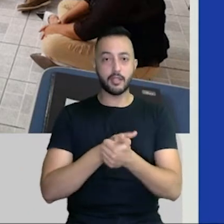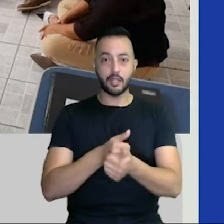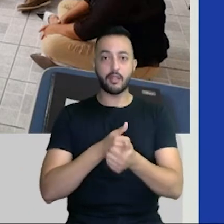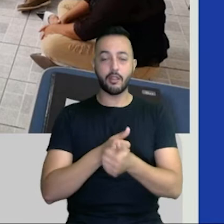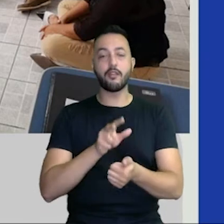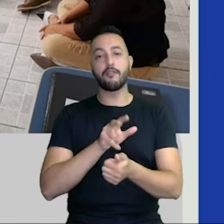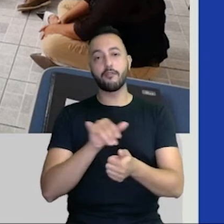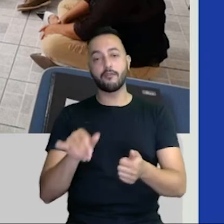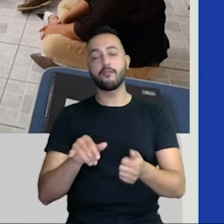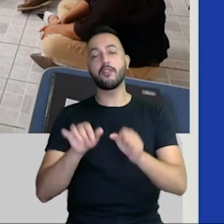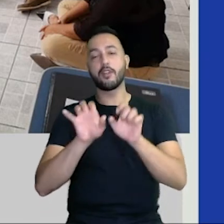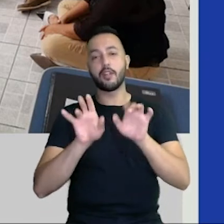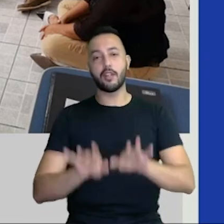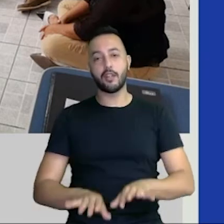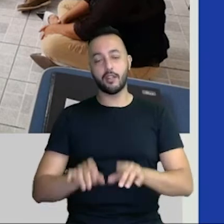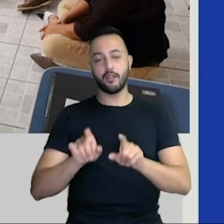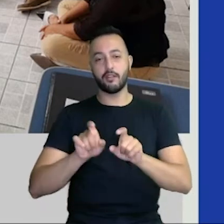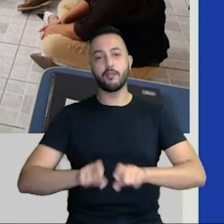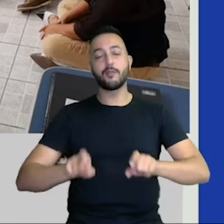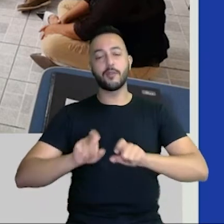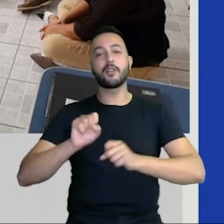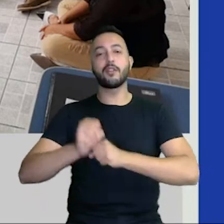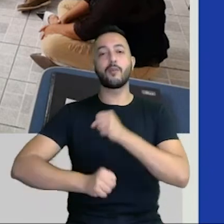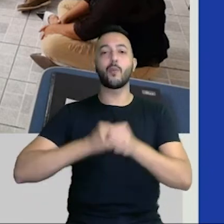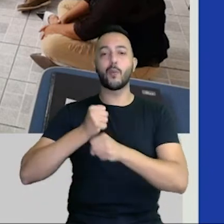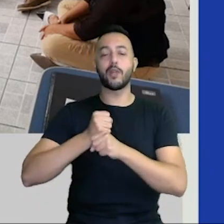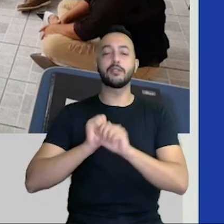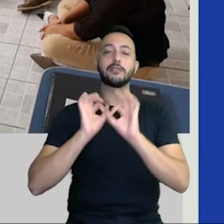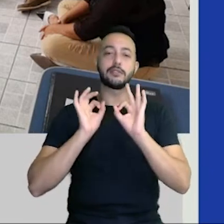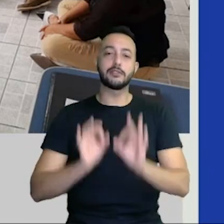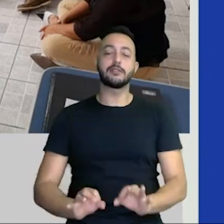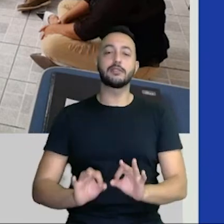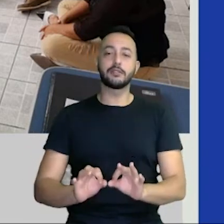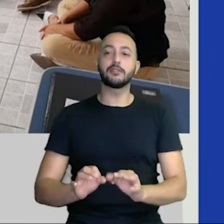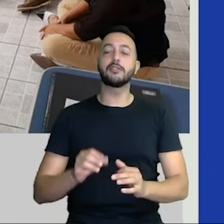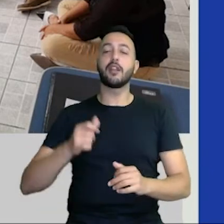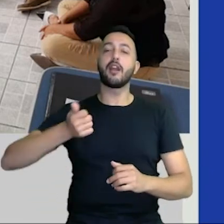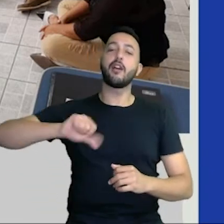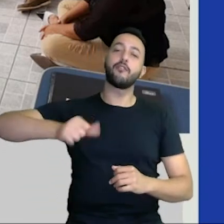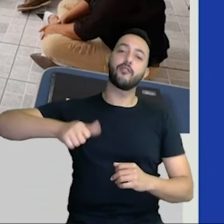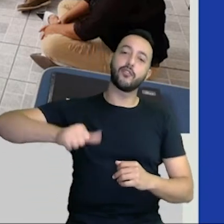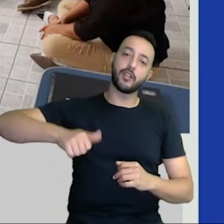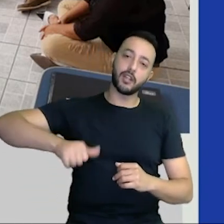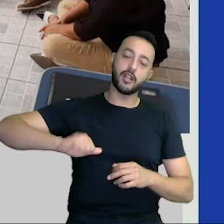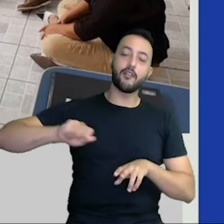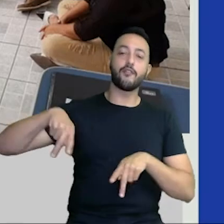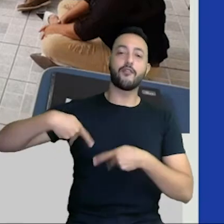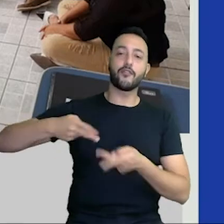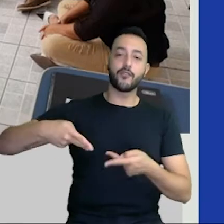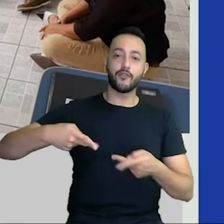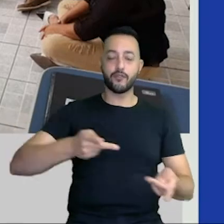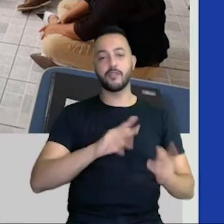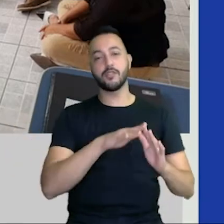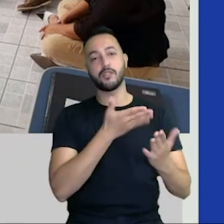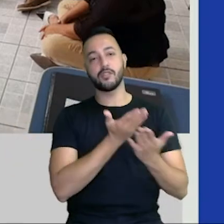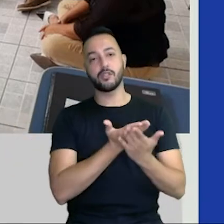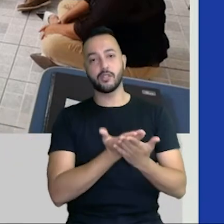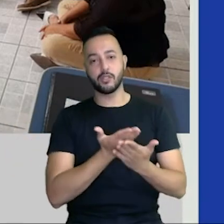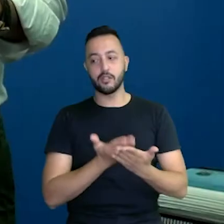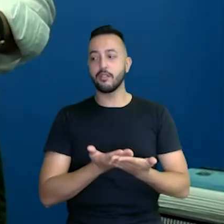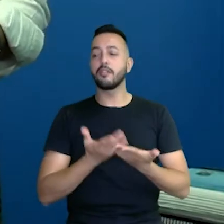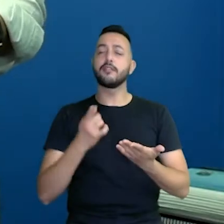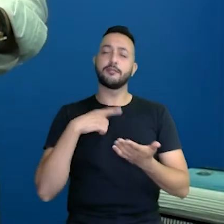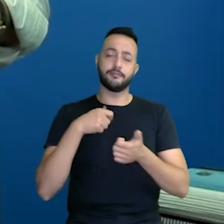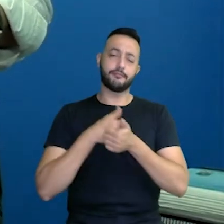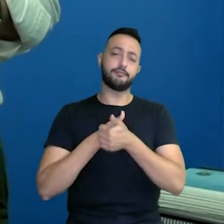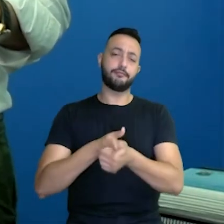vai ser digital em breve, no próximo ano com certeza, avaliações, visitas às unidades educacionais, isso eles